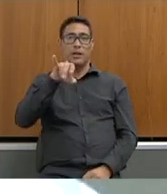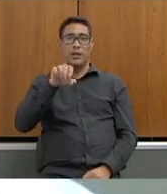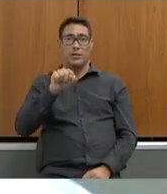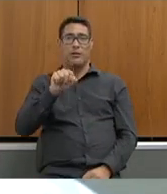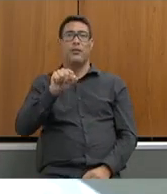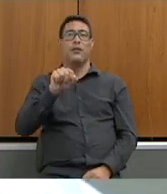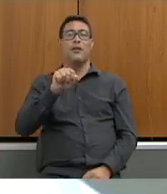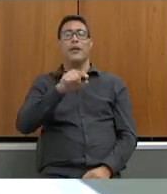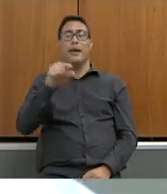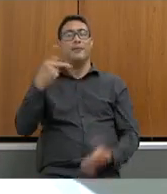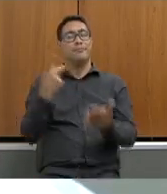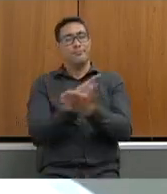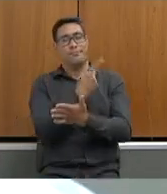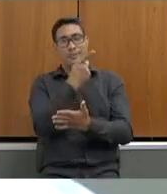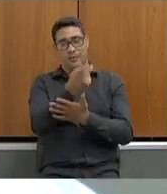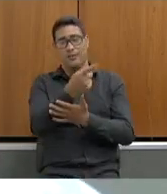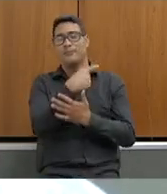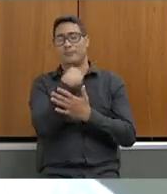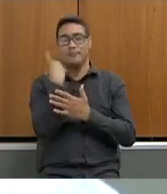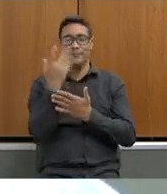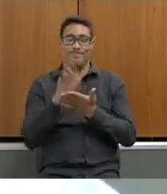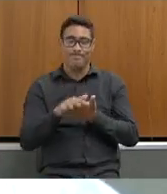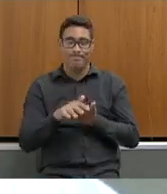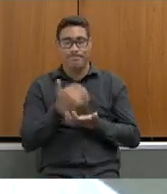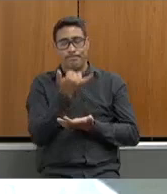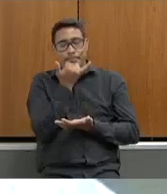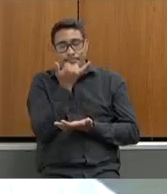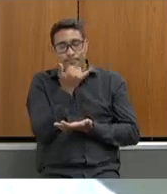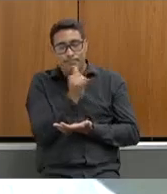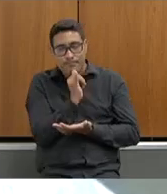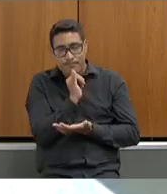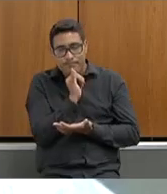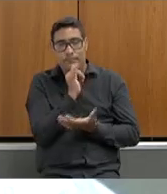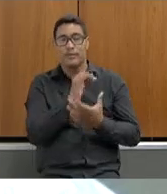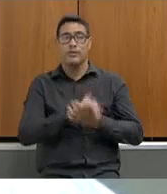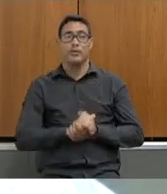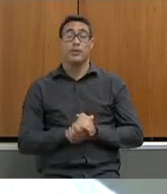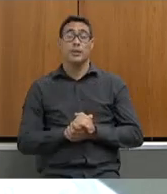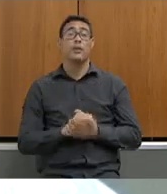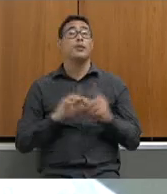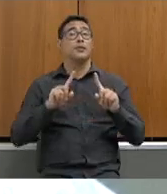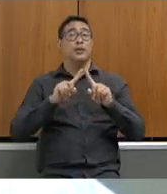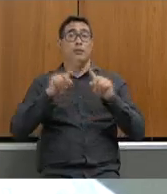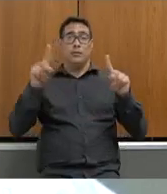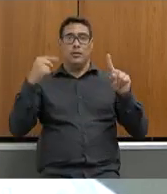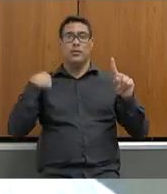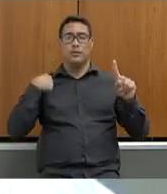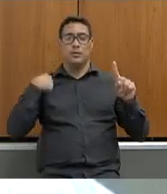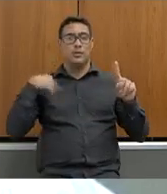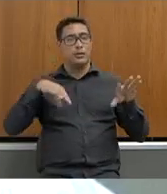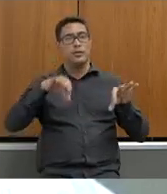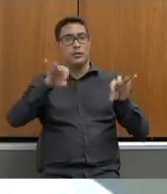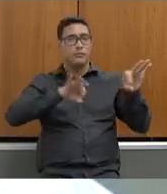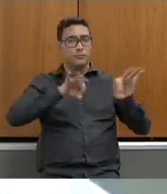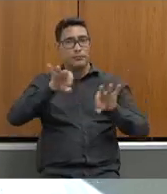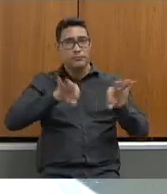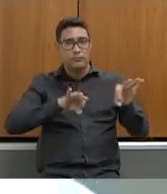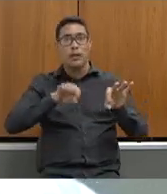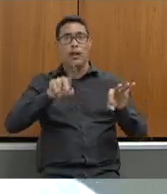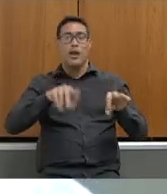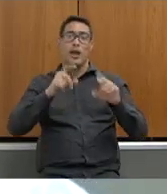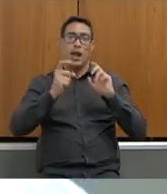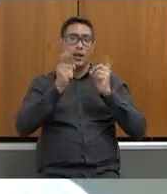realmente que ocorreu segundo deputado eu acho que enquanto nós estávamos realizando essa audiência